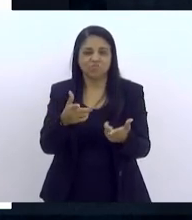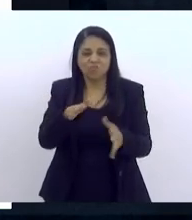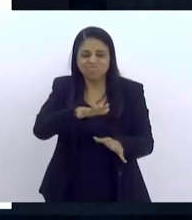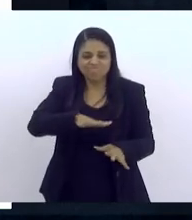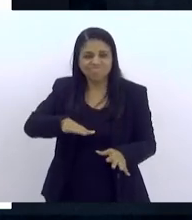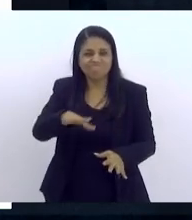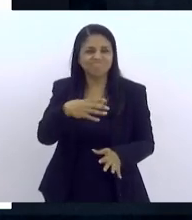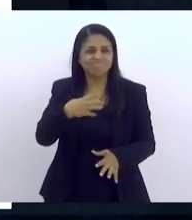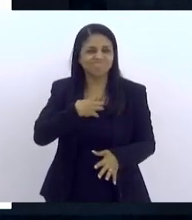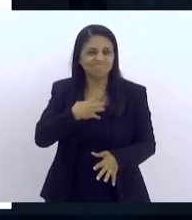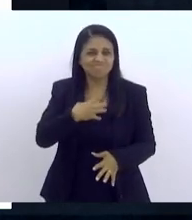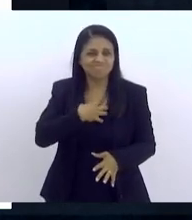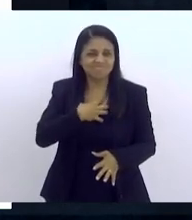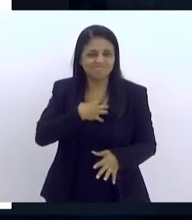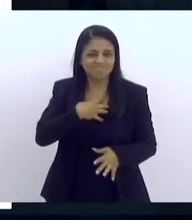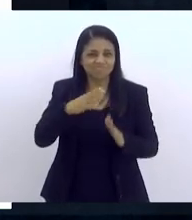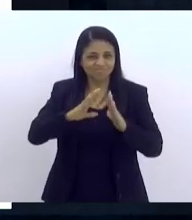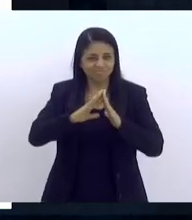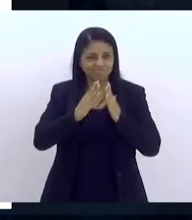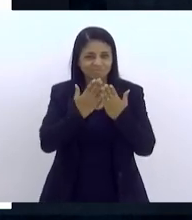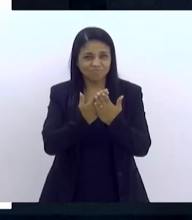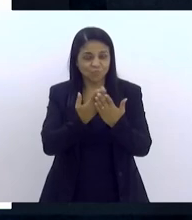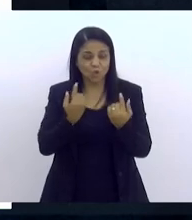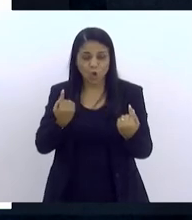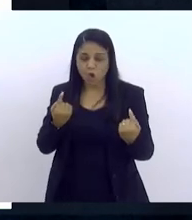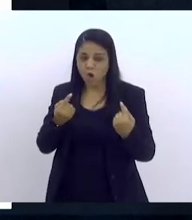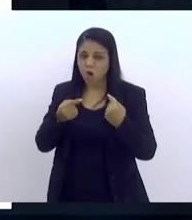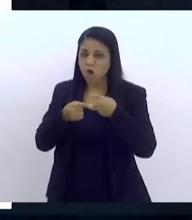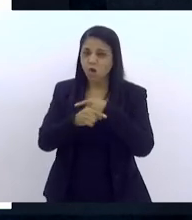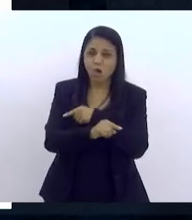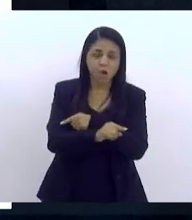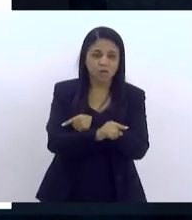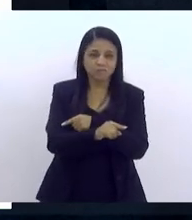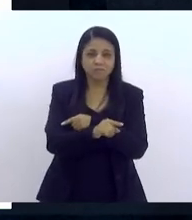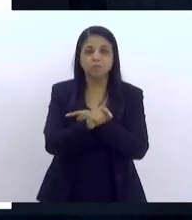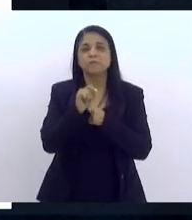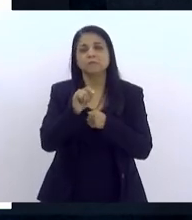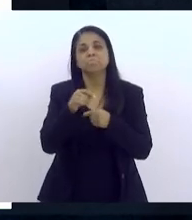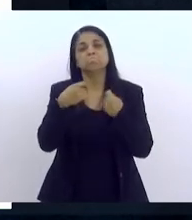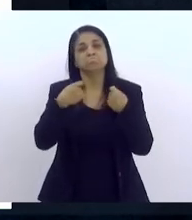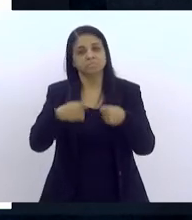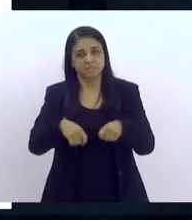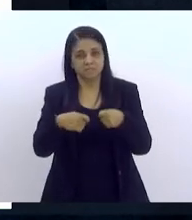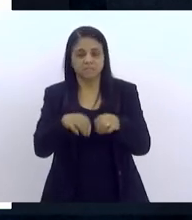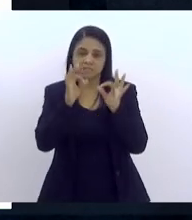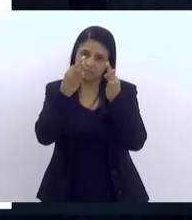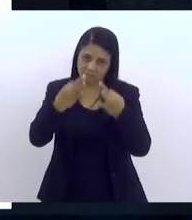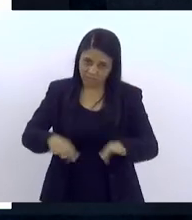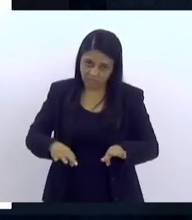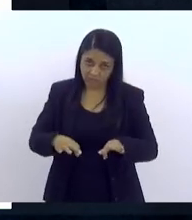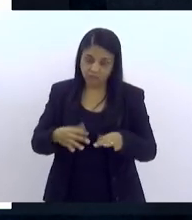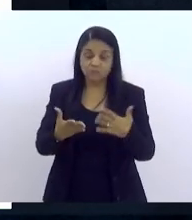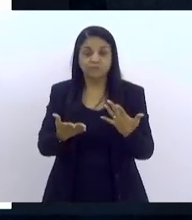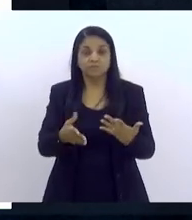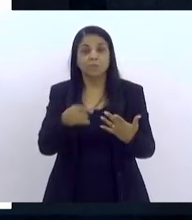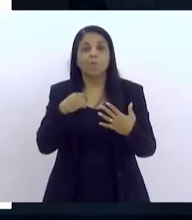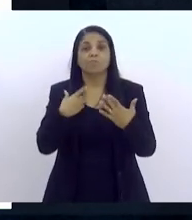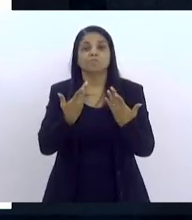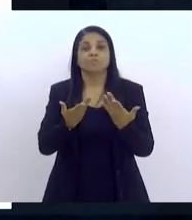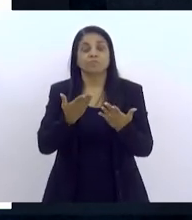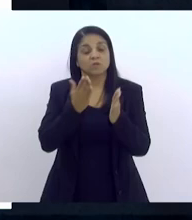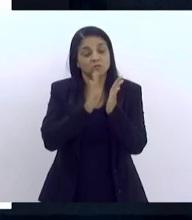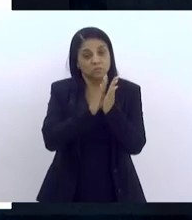escolar que é ao contrário de tudo que entendemos como necessário. Da mesma forma que esses